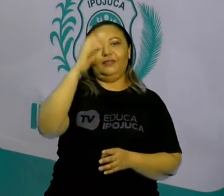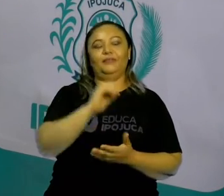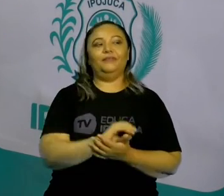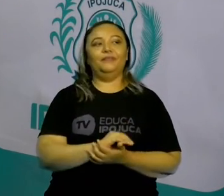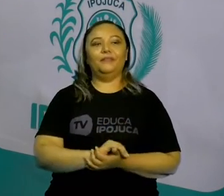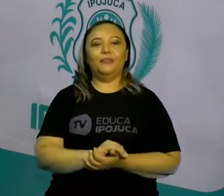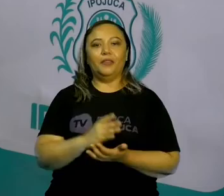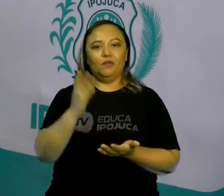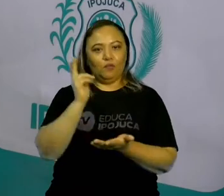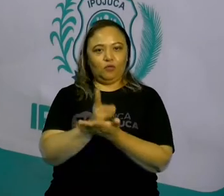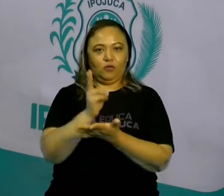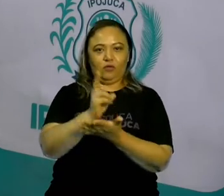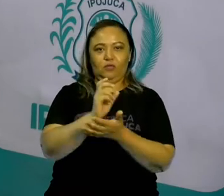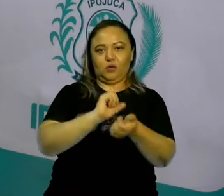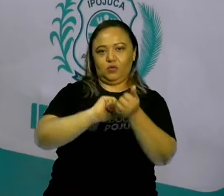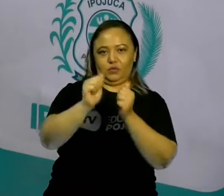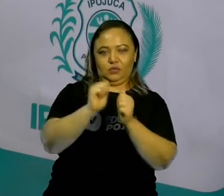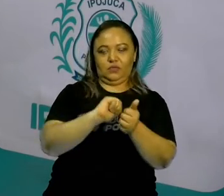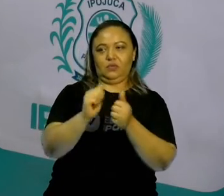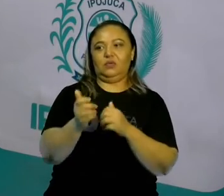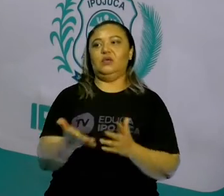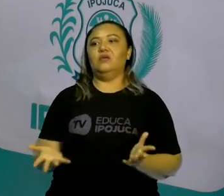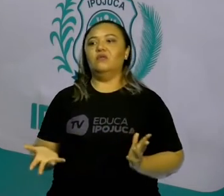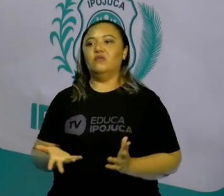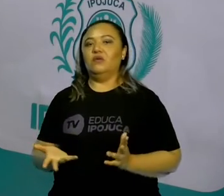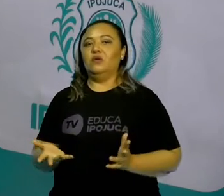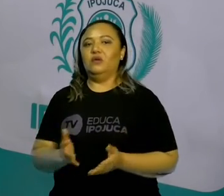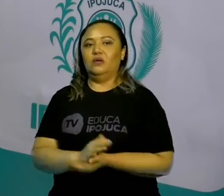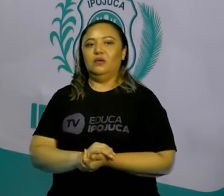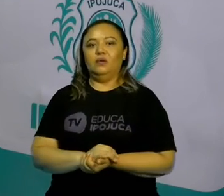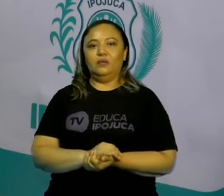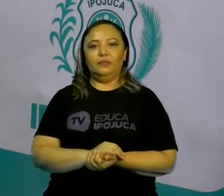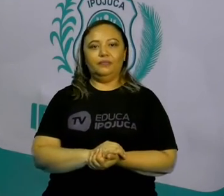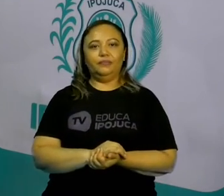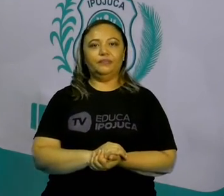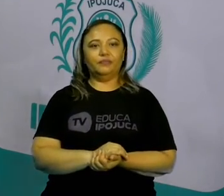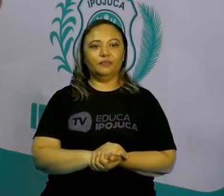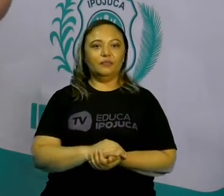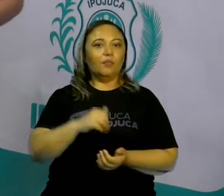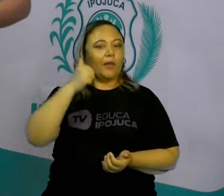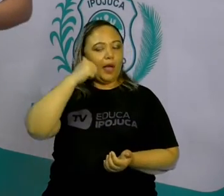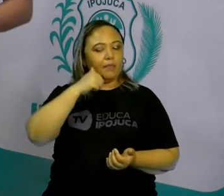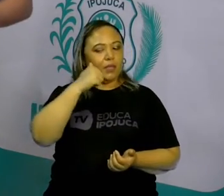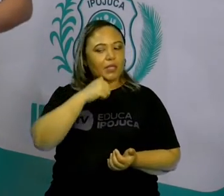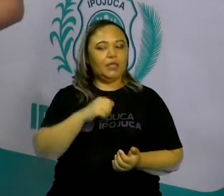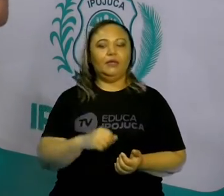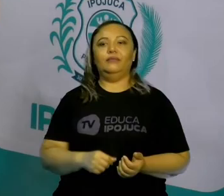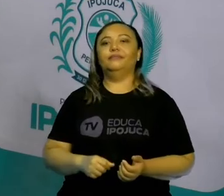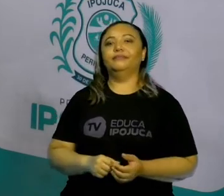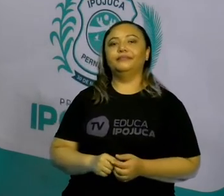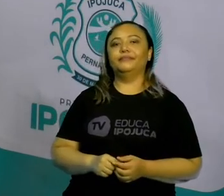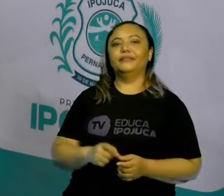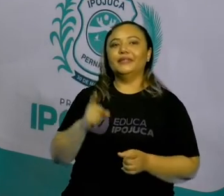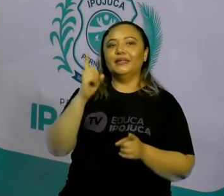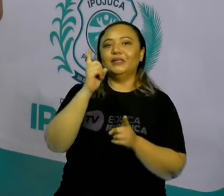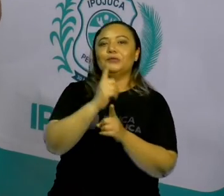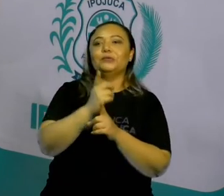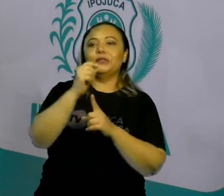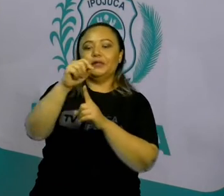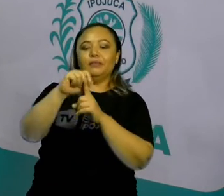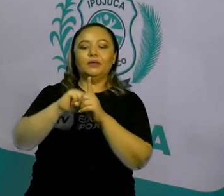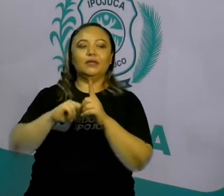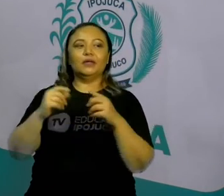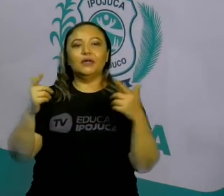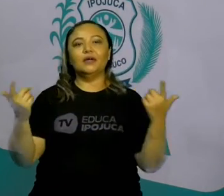continuar o jogo agora, que a gente está sabendo o é espaço amostral, o que é a probabilidade. Julieta, a sua vez, qual a chance de encontrar uma banana